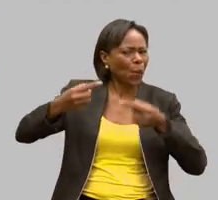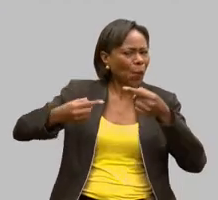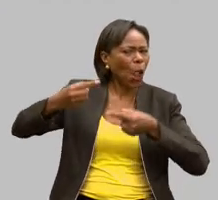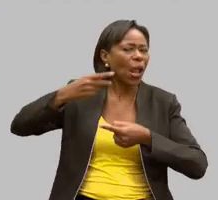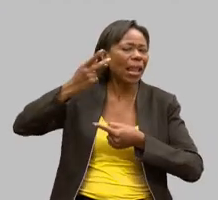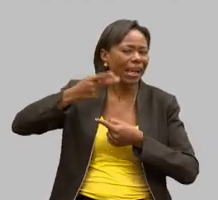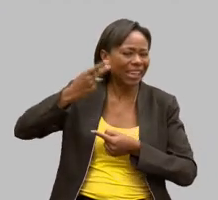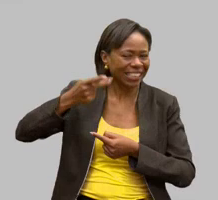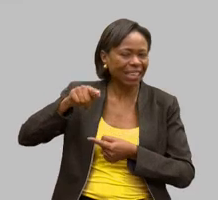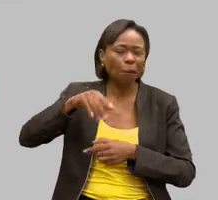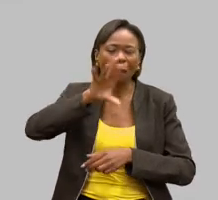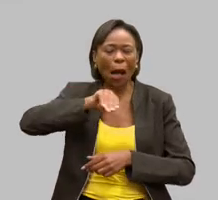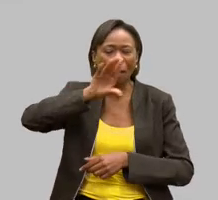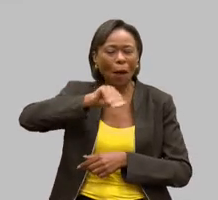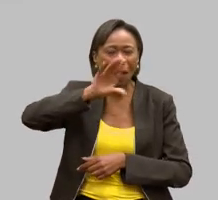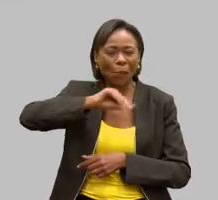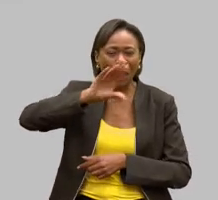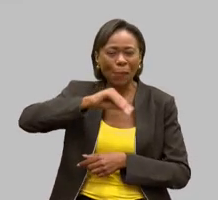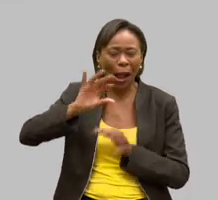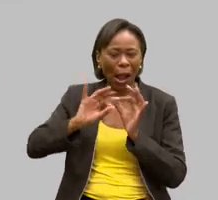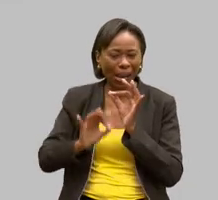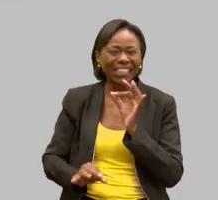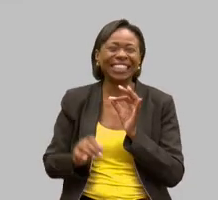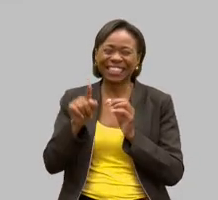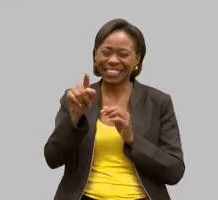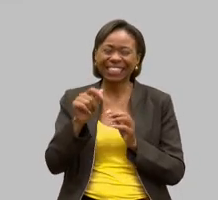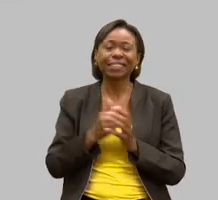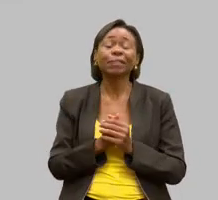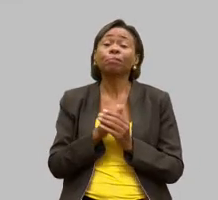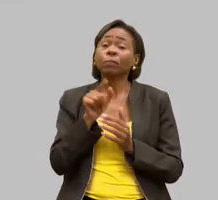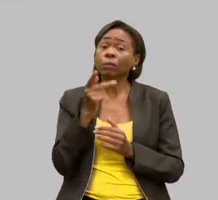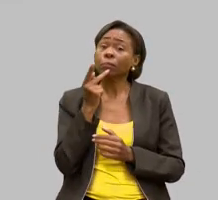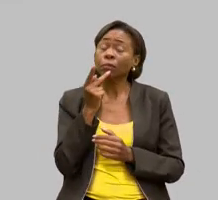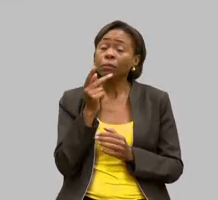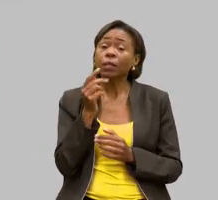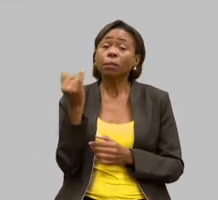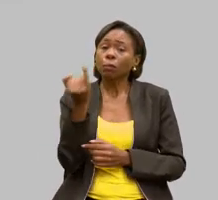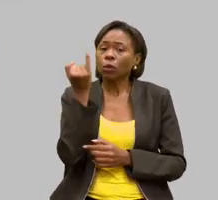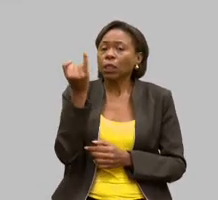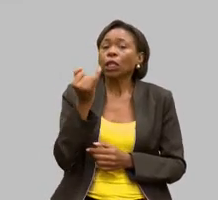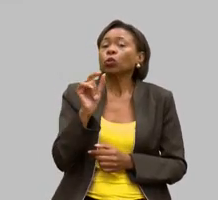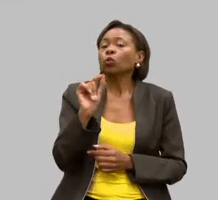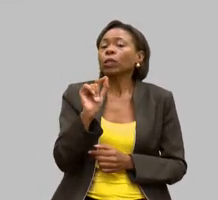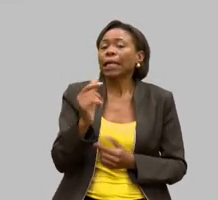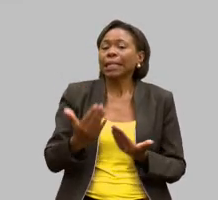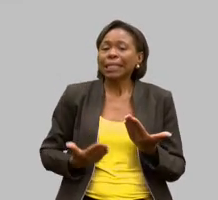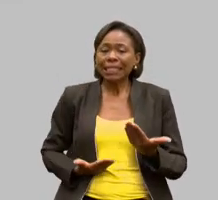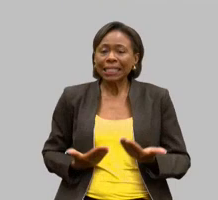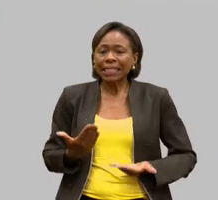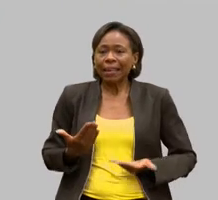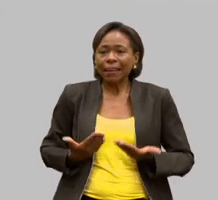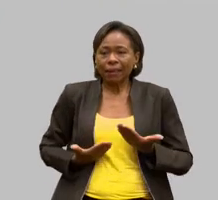Mas ele falou uma coisa importante do servir. Ele disse uma coisa que eu sempre repito, que a